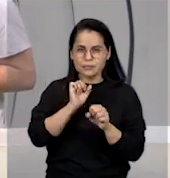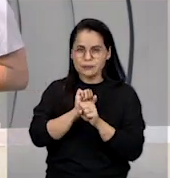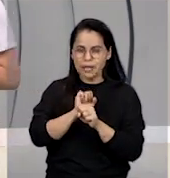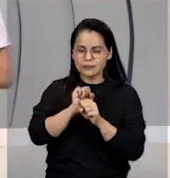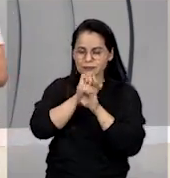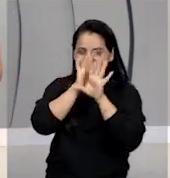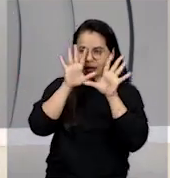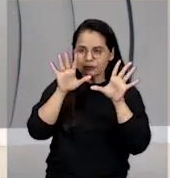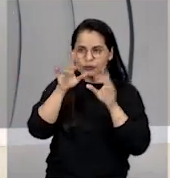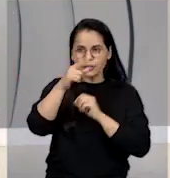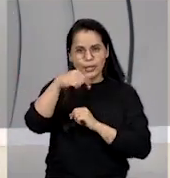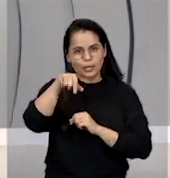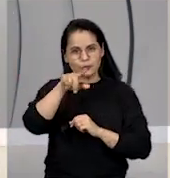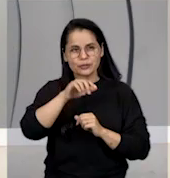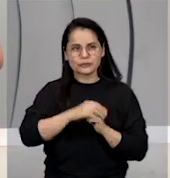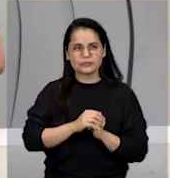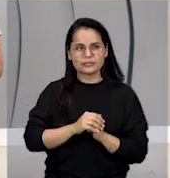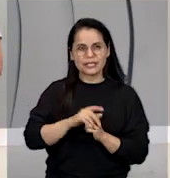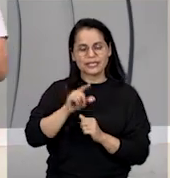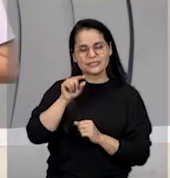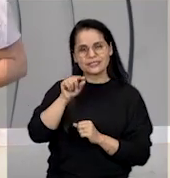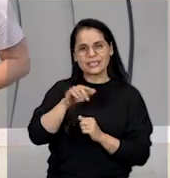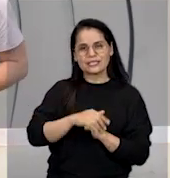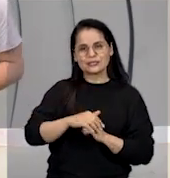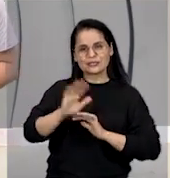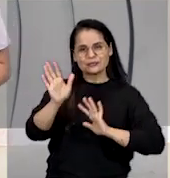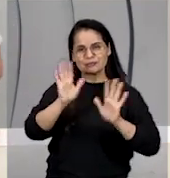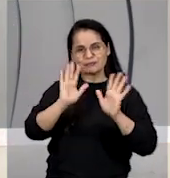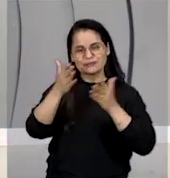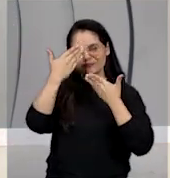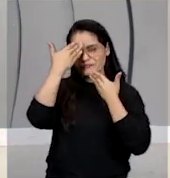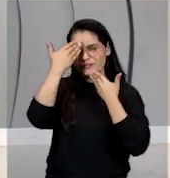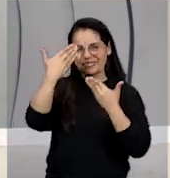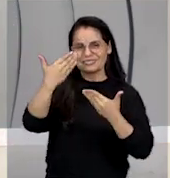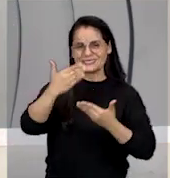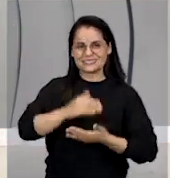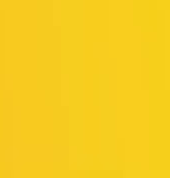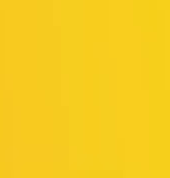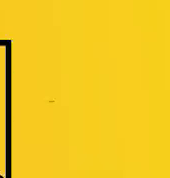ficado claro. É isso daí. Valeu. Obrigado.